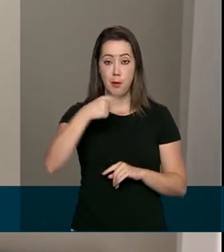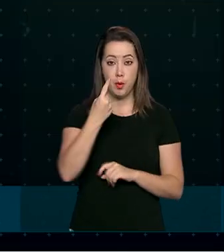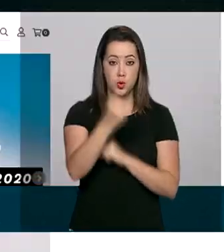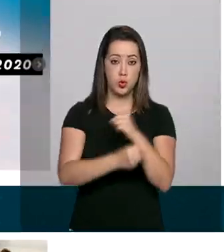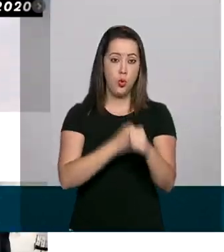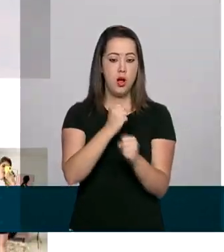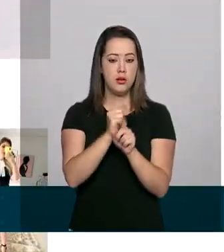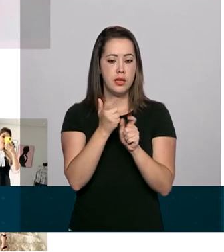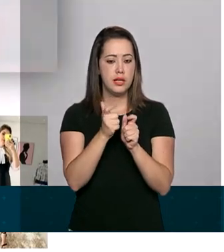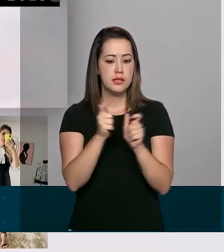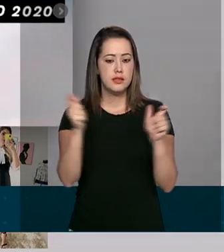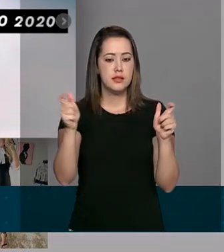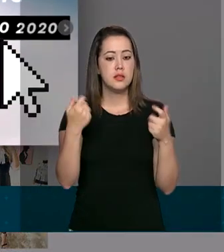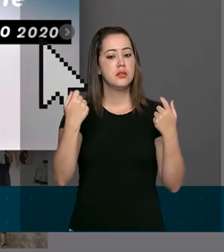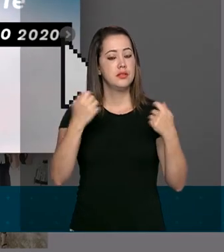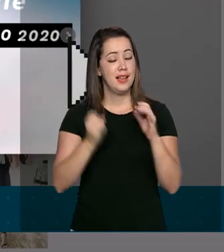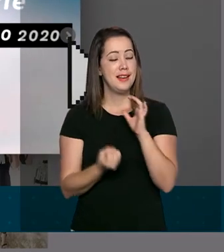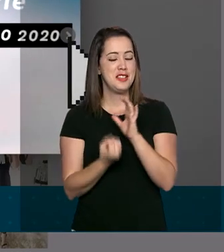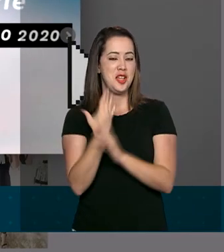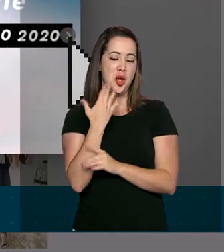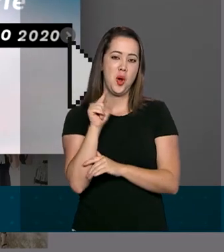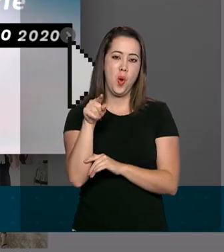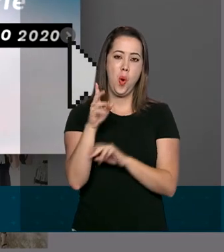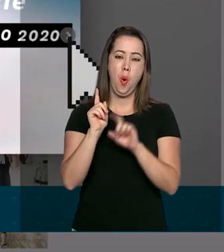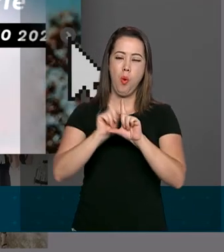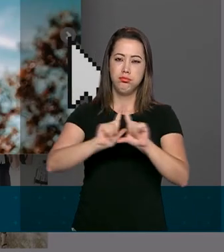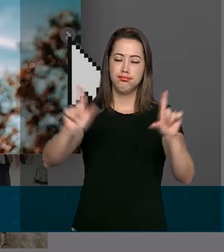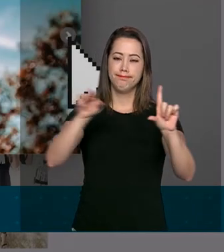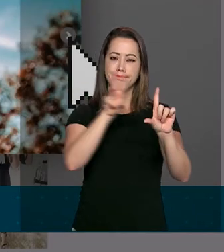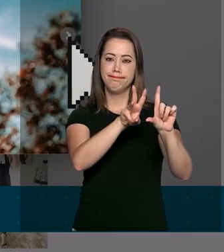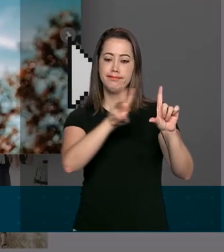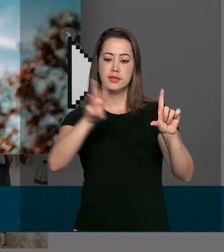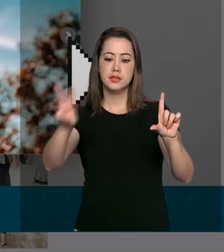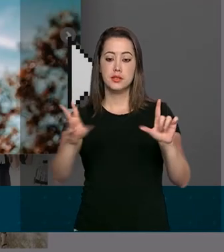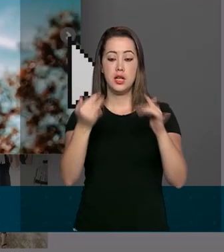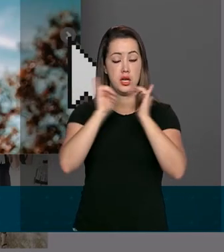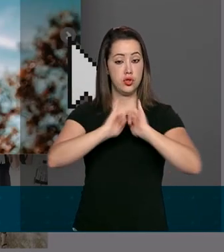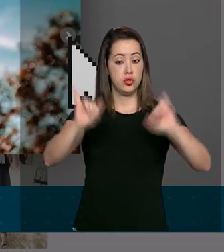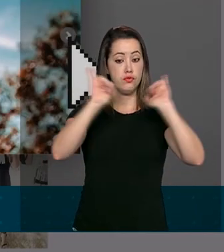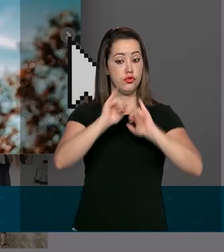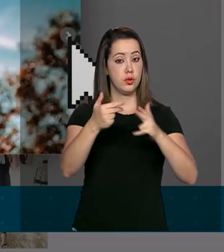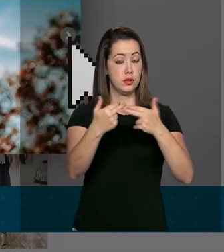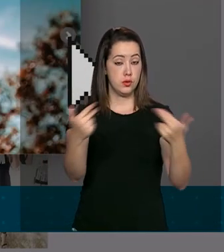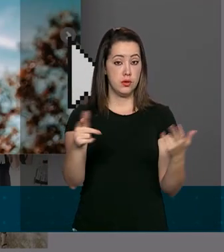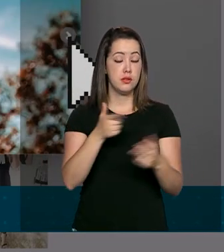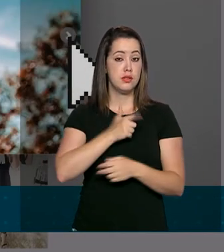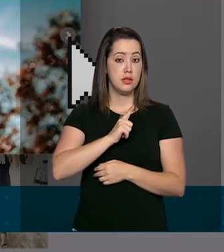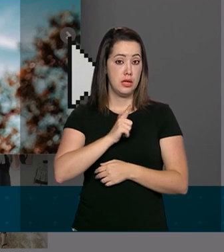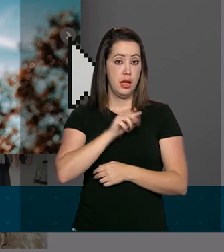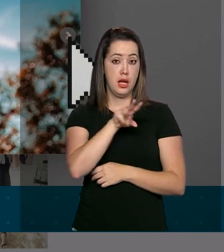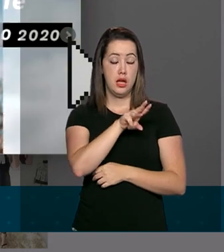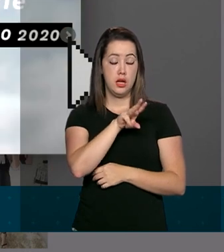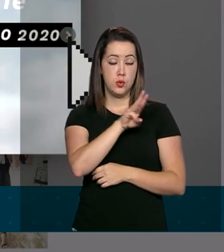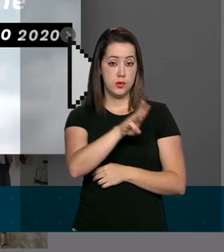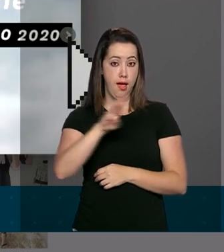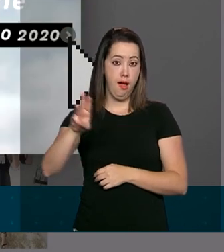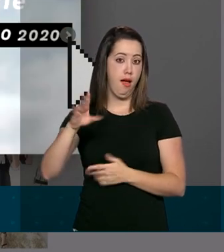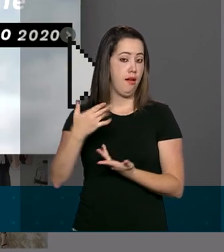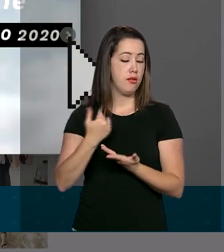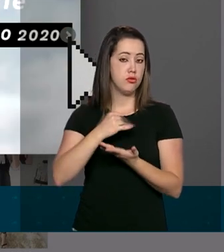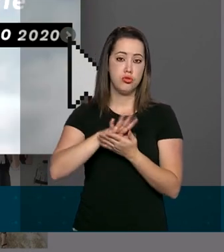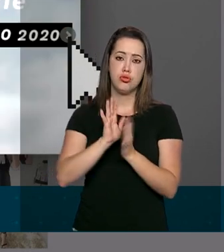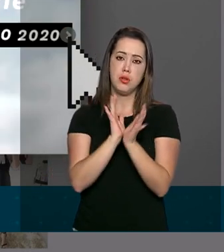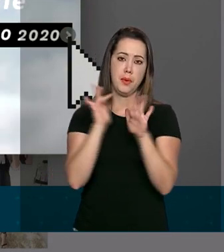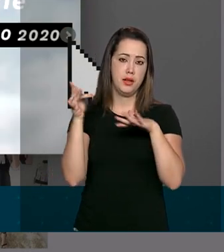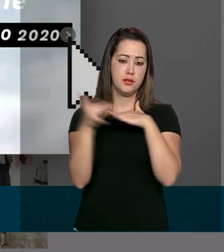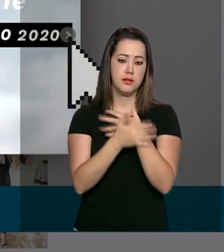negócio cresceu tanto que ela decidiu abrir uma loja virtual. Ela divulga seus produtos nas redes sociais, o que chama a